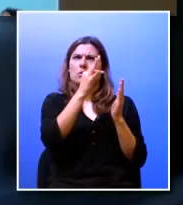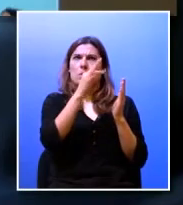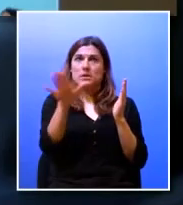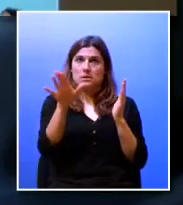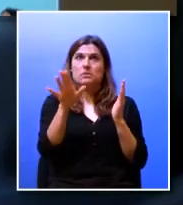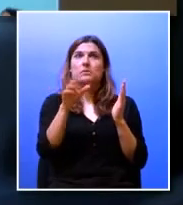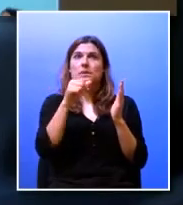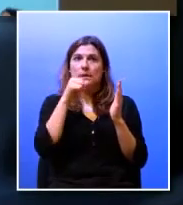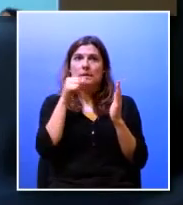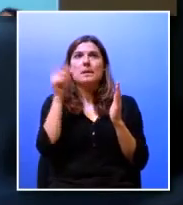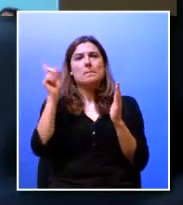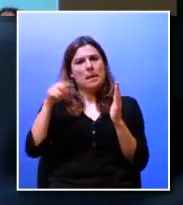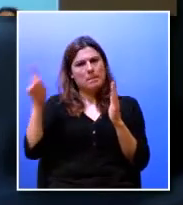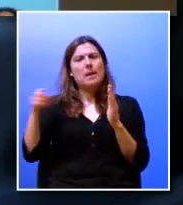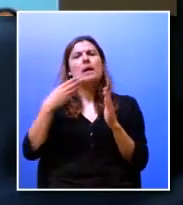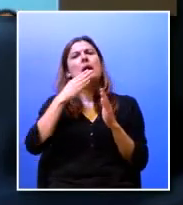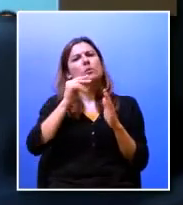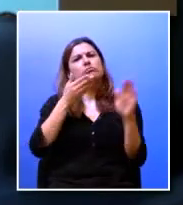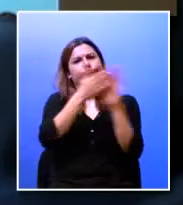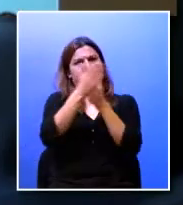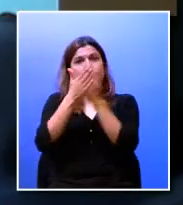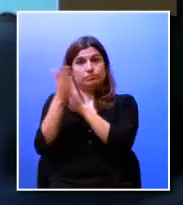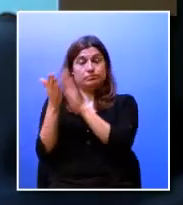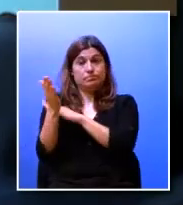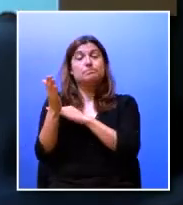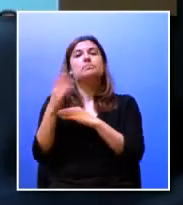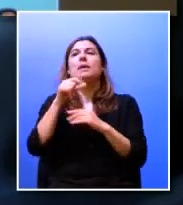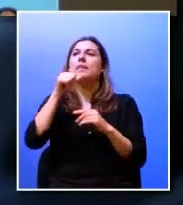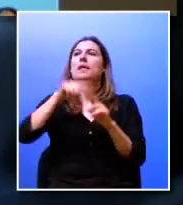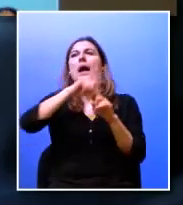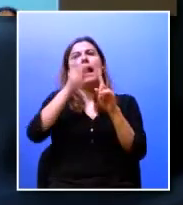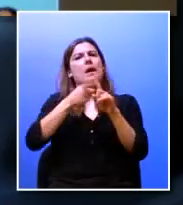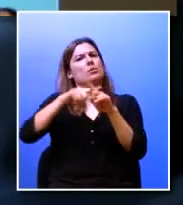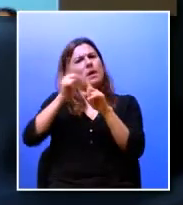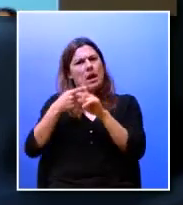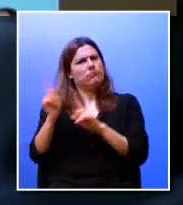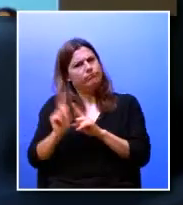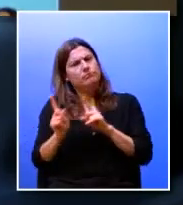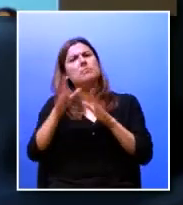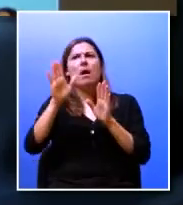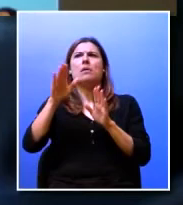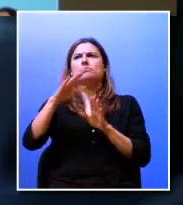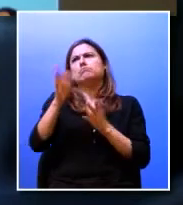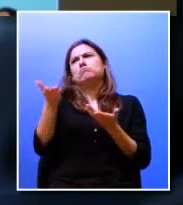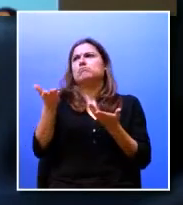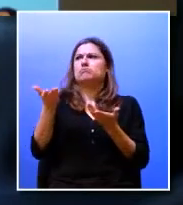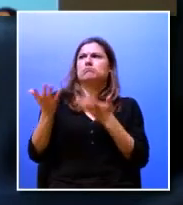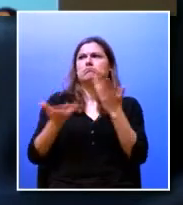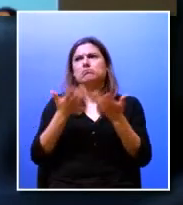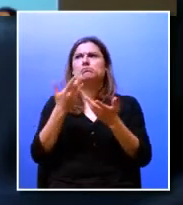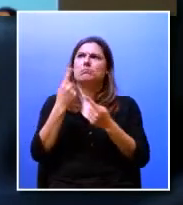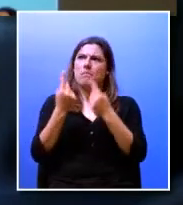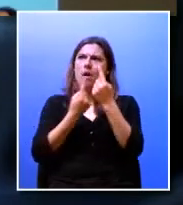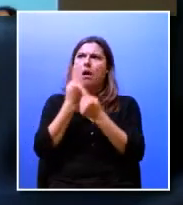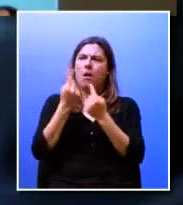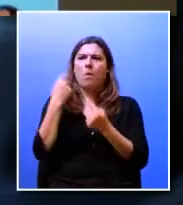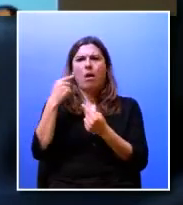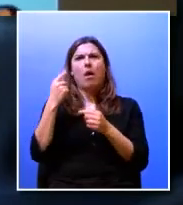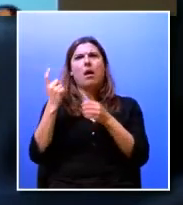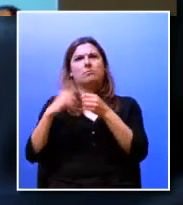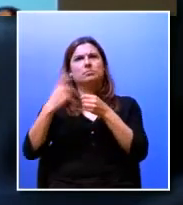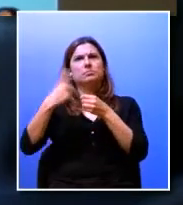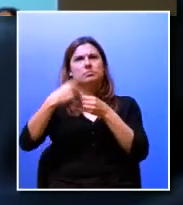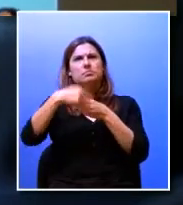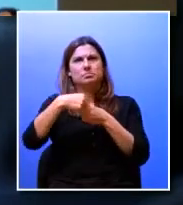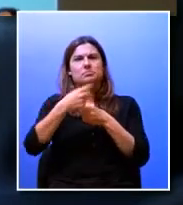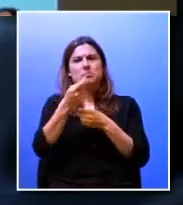recolhem os nossos alunos manifestam não todos os anos como devem imaginar mas todos temos alguns parceiros